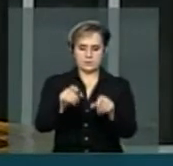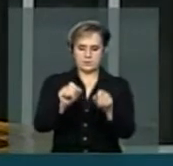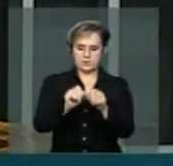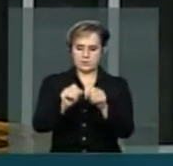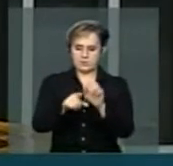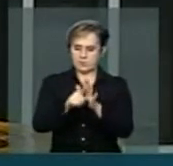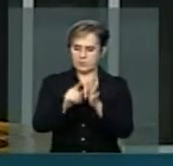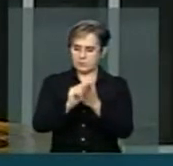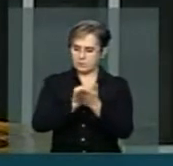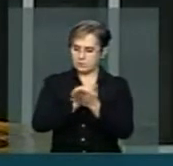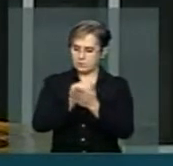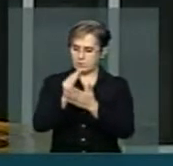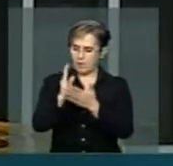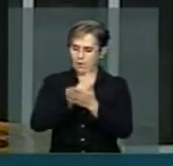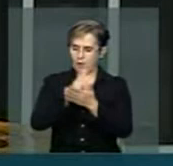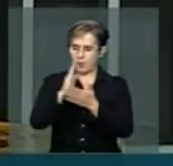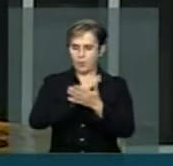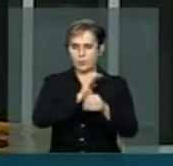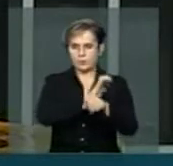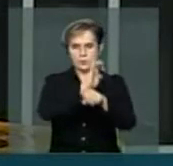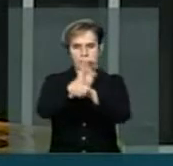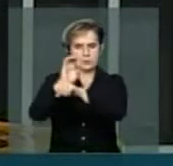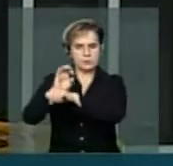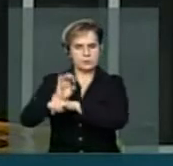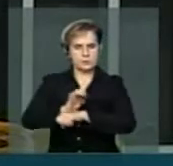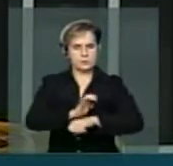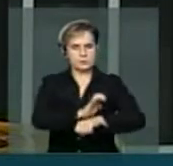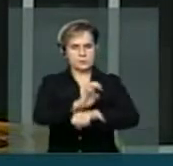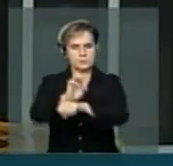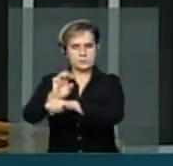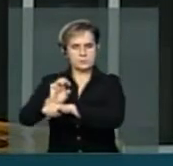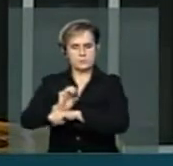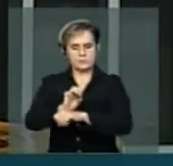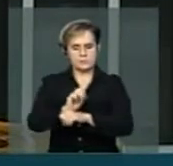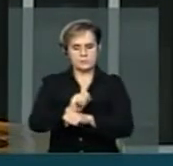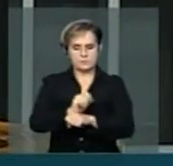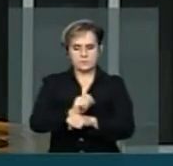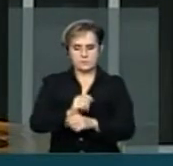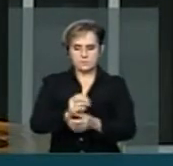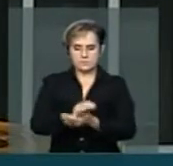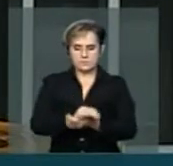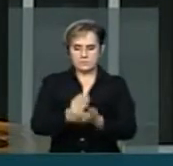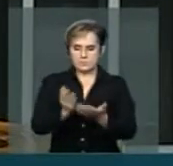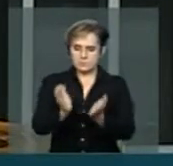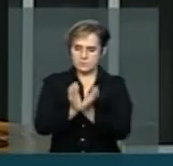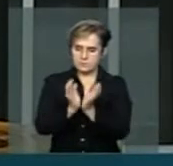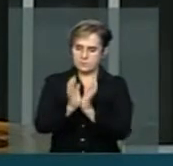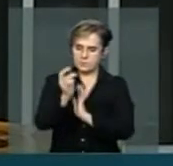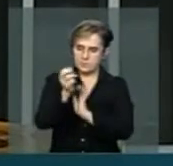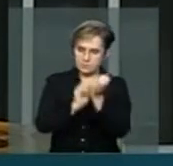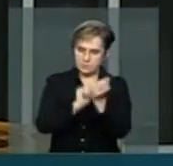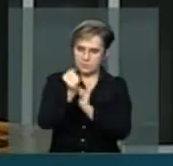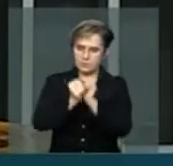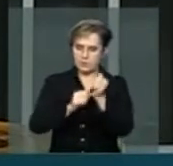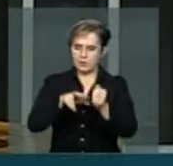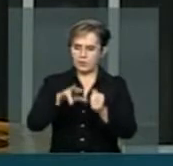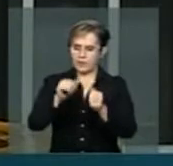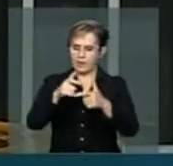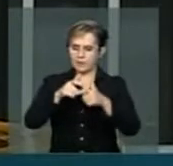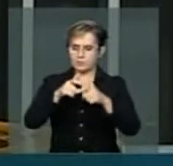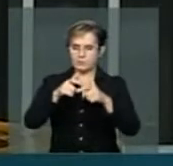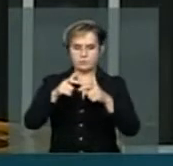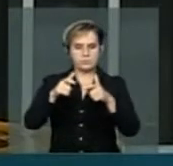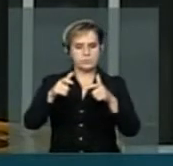alguns estados, que essa indústria vai crescendo,